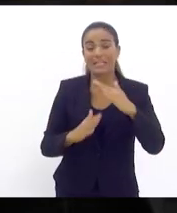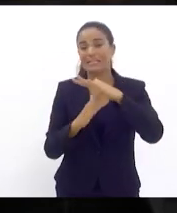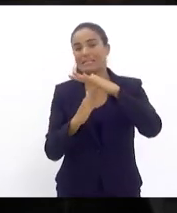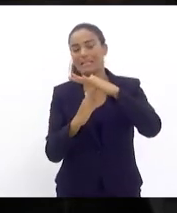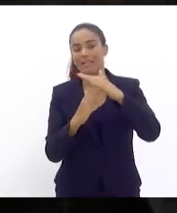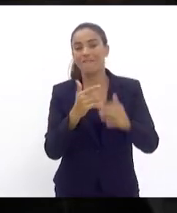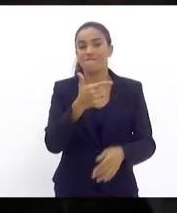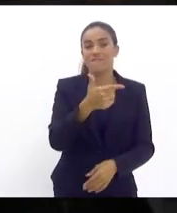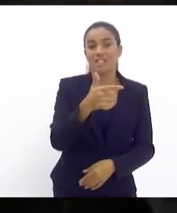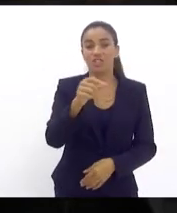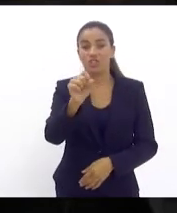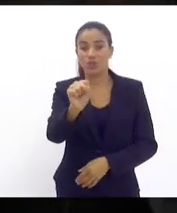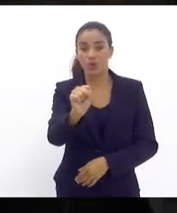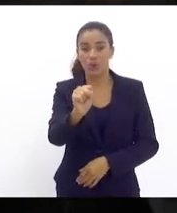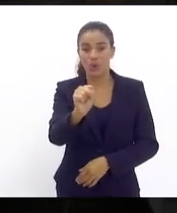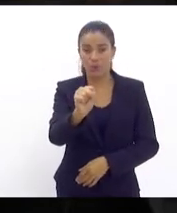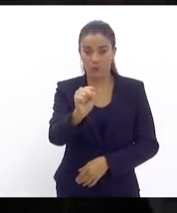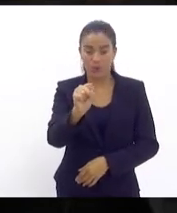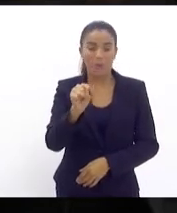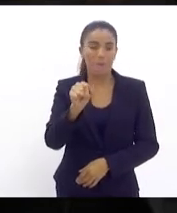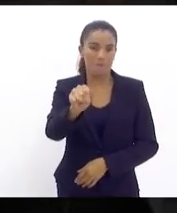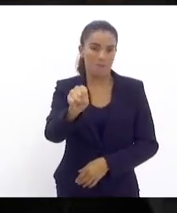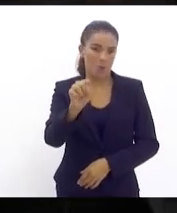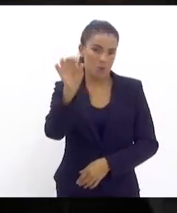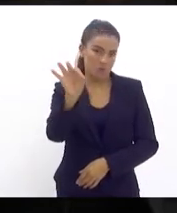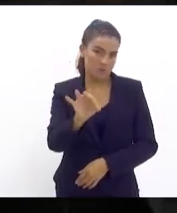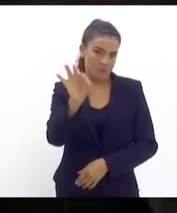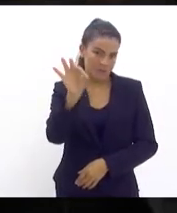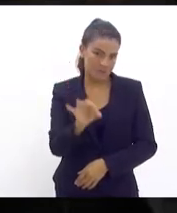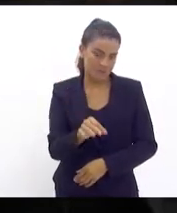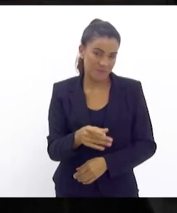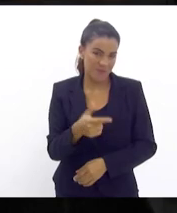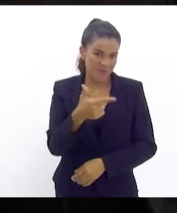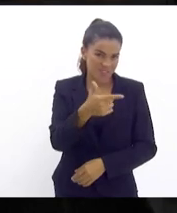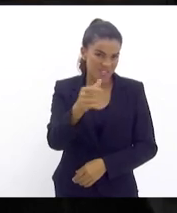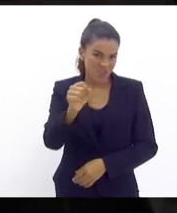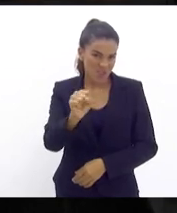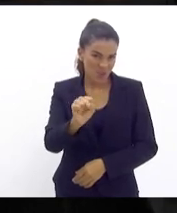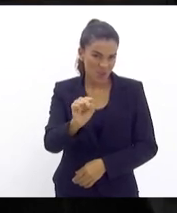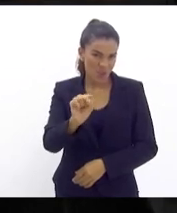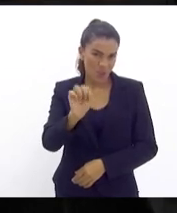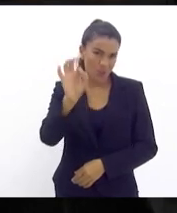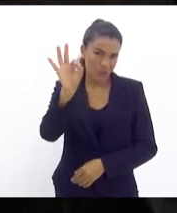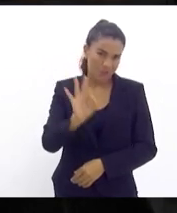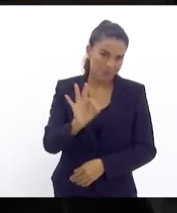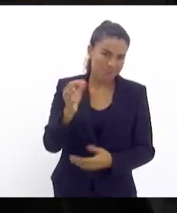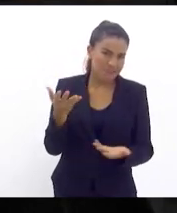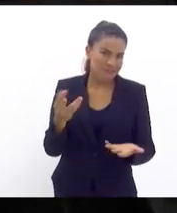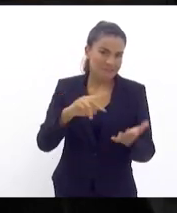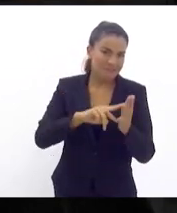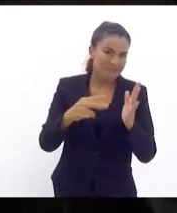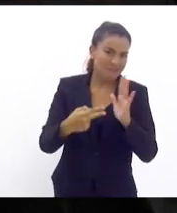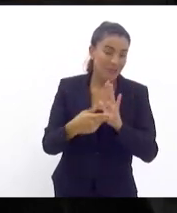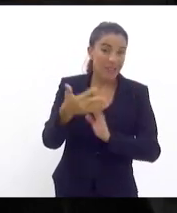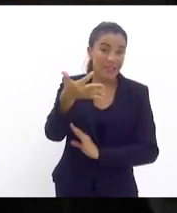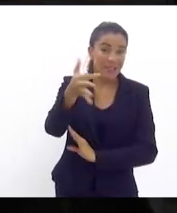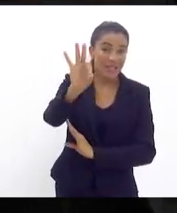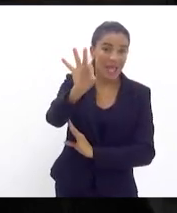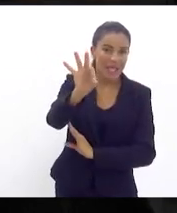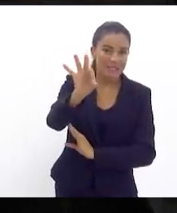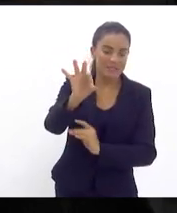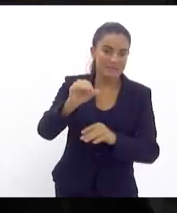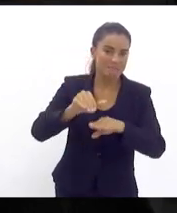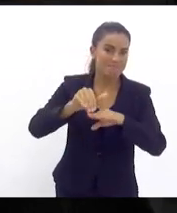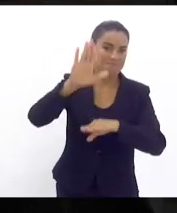28 pontos percentuais. 28 percentuais são 10 pontos percentuais a